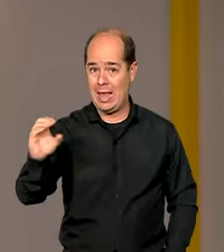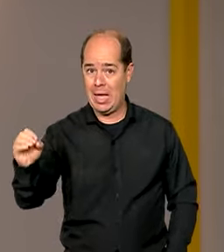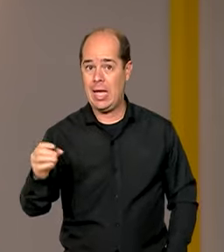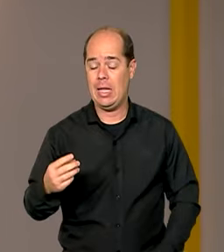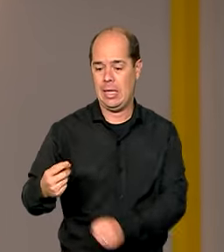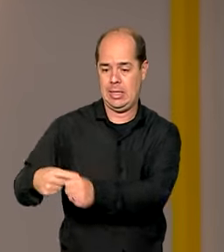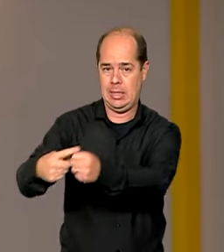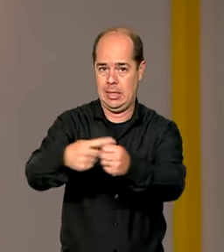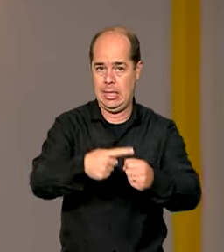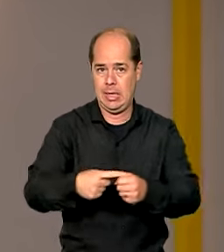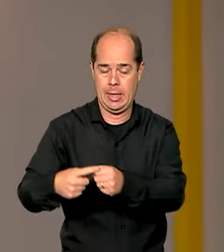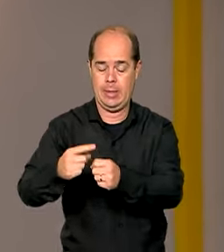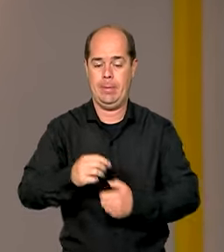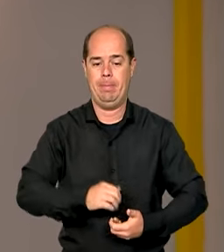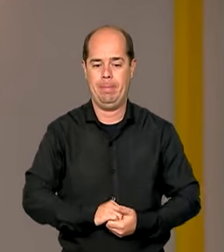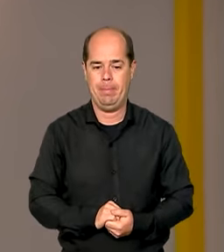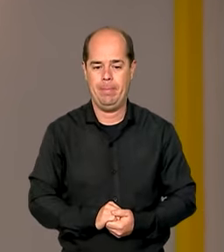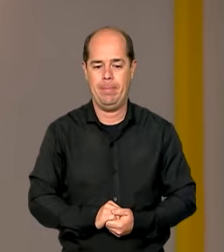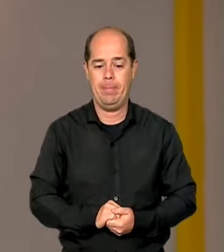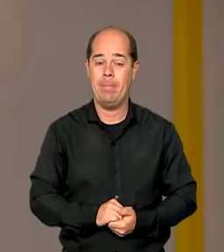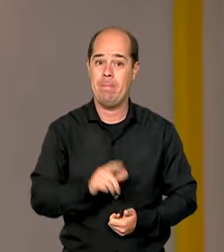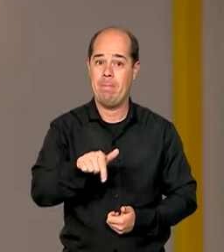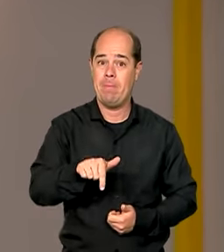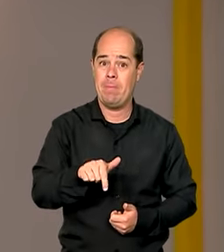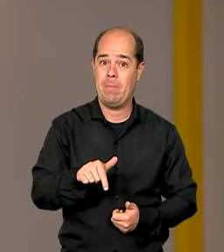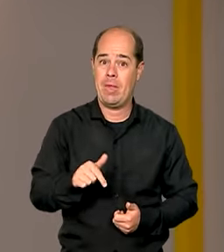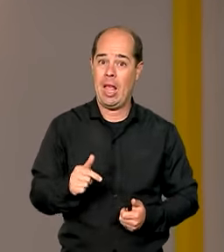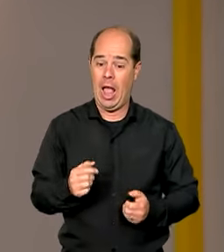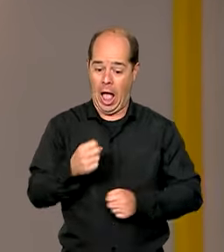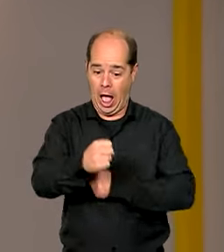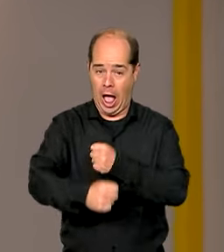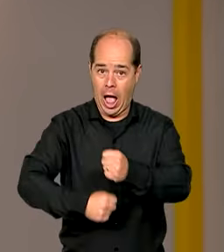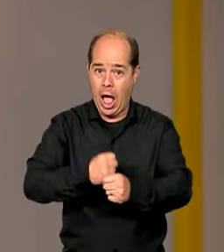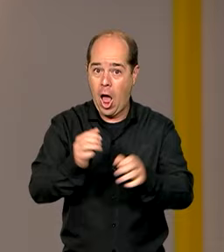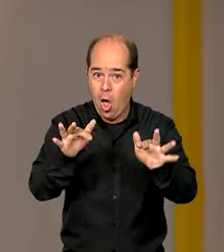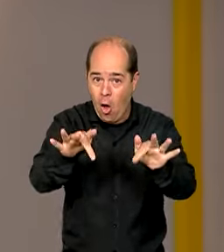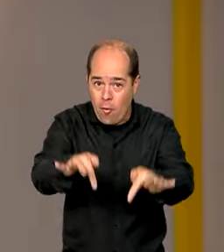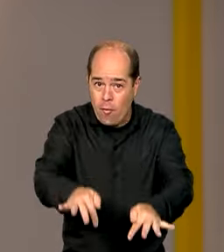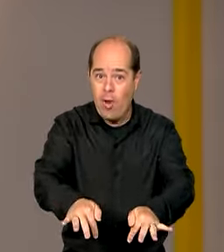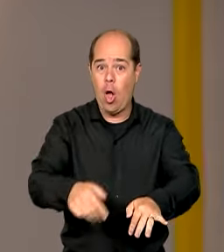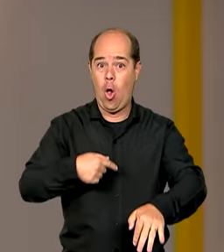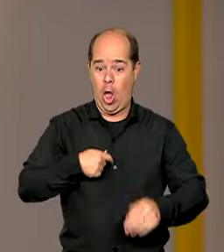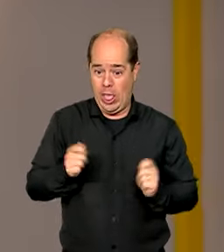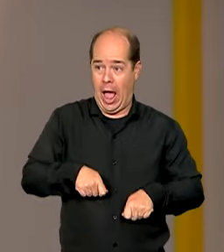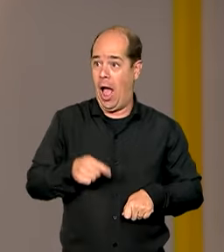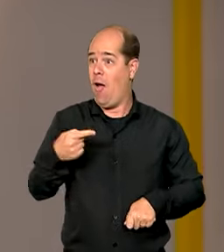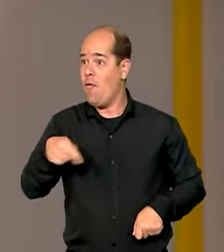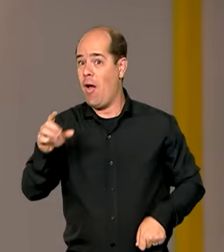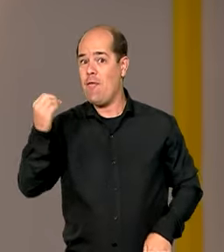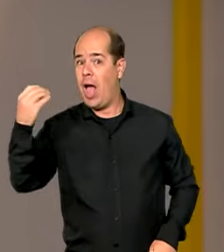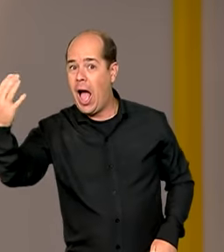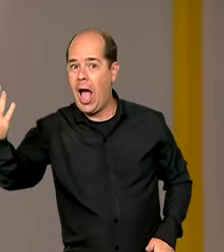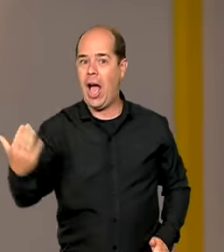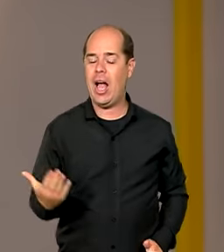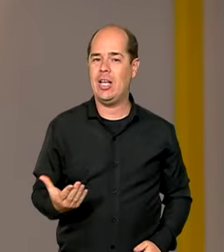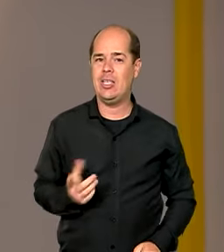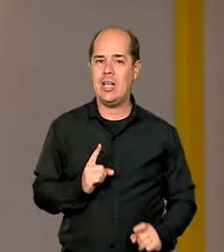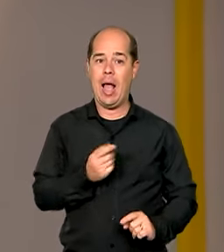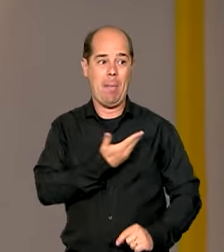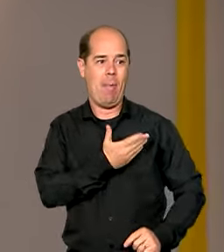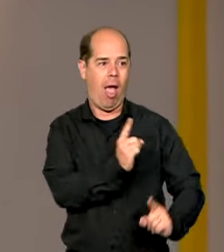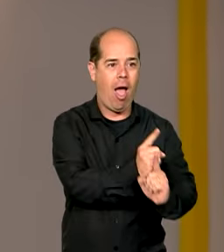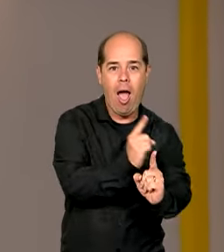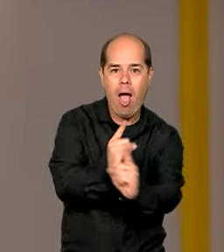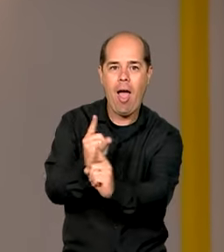Final do ano, você já sabe como é. Todo mundo que pode vai viajar, visitar parentes, reencontrar amigos. Com isso,